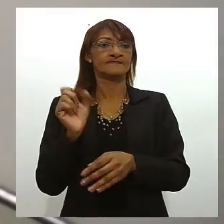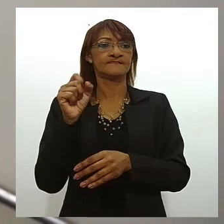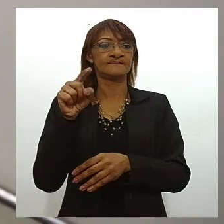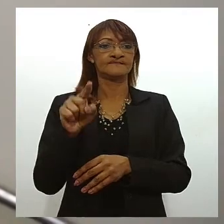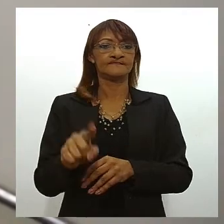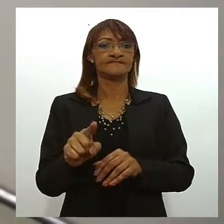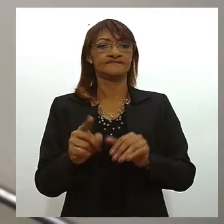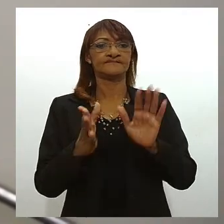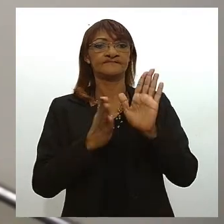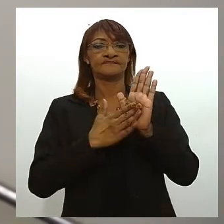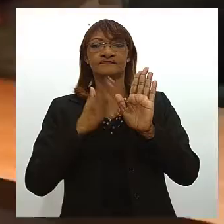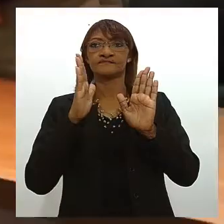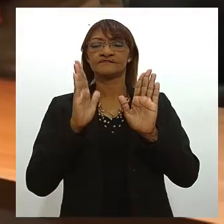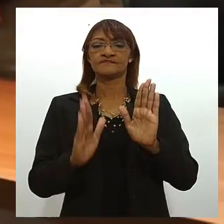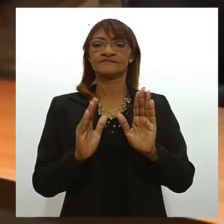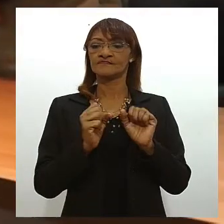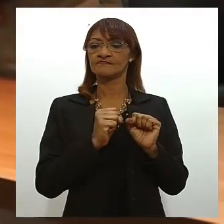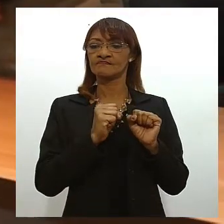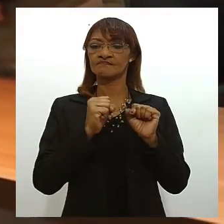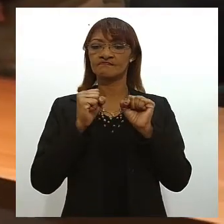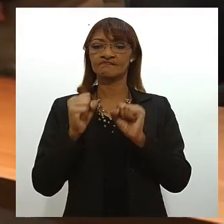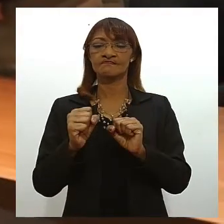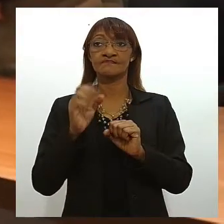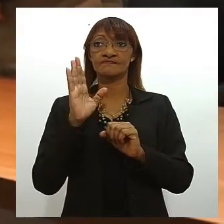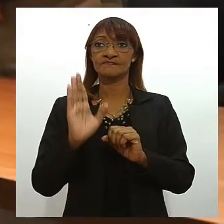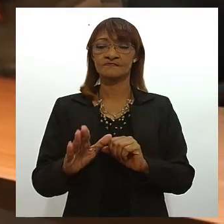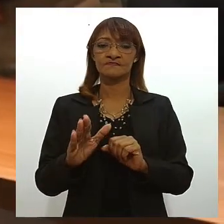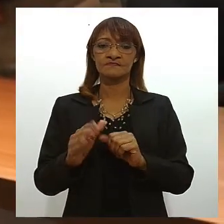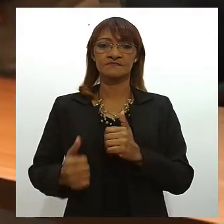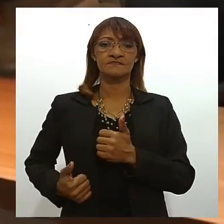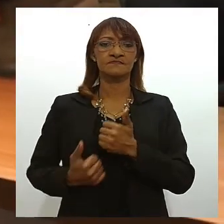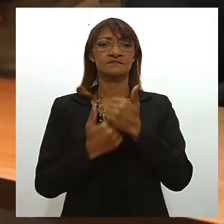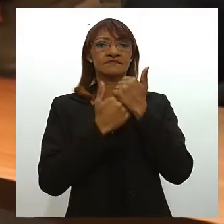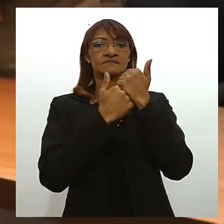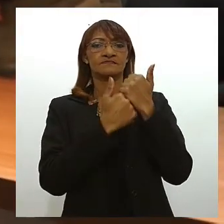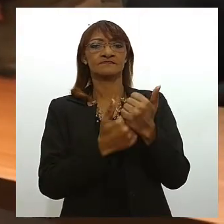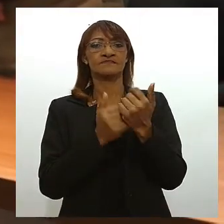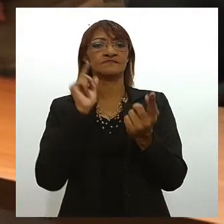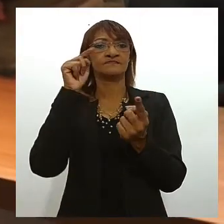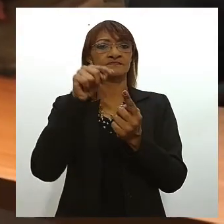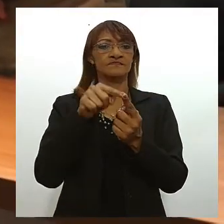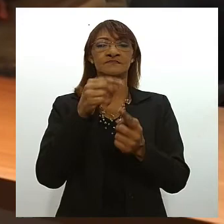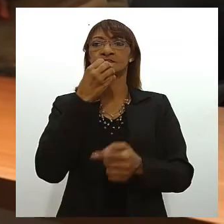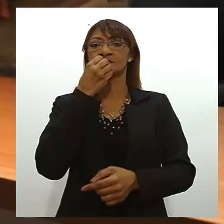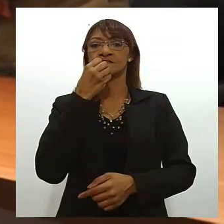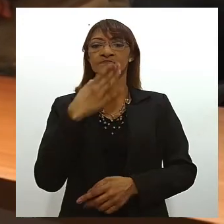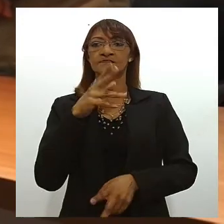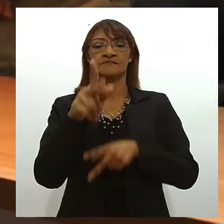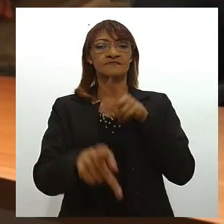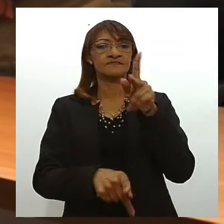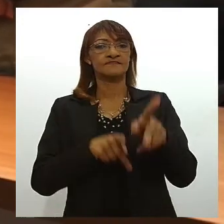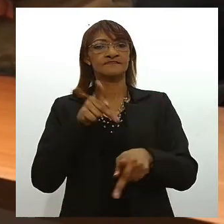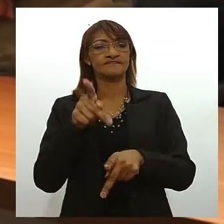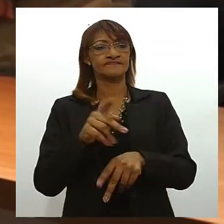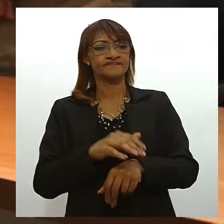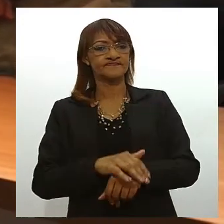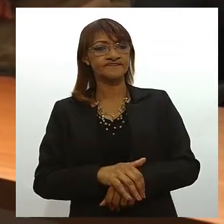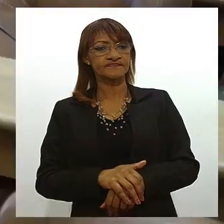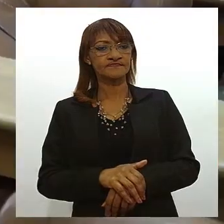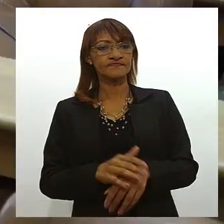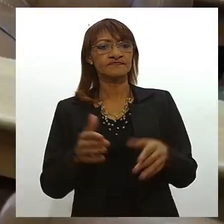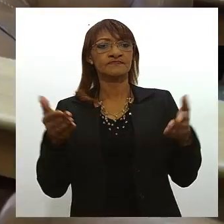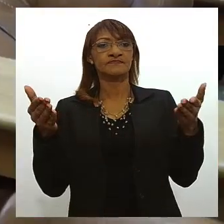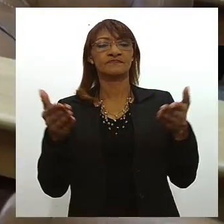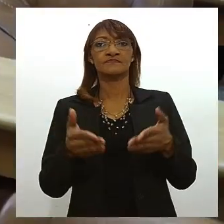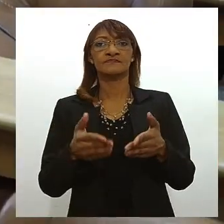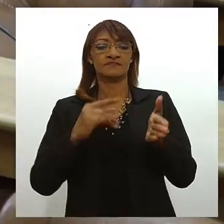propor formas de fortalecer essas atividades com a finalidade de gerar bem-estar para a população o resultado é